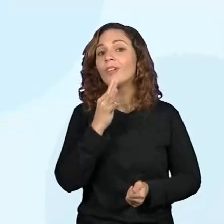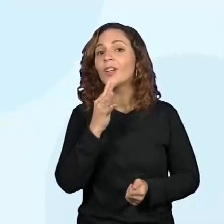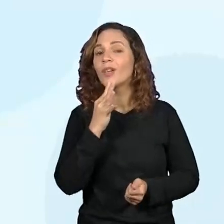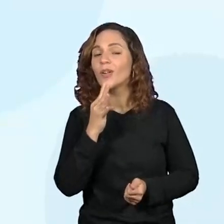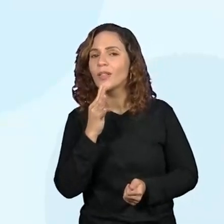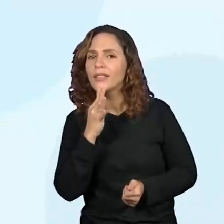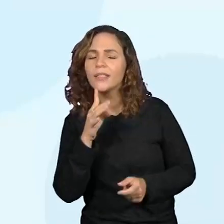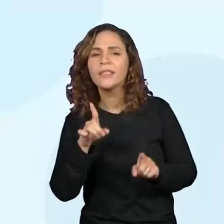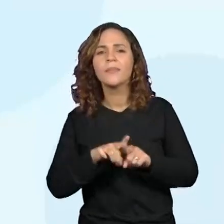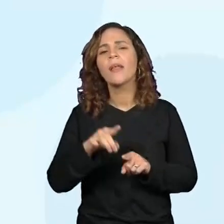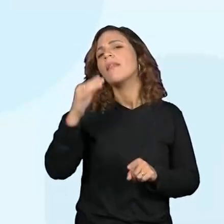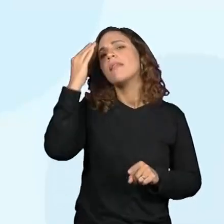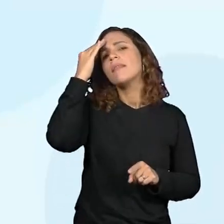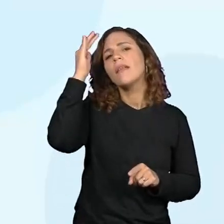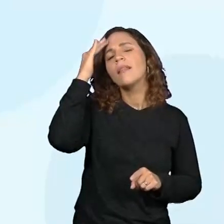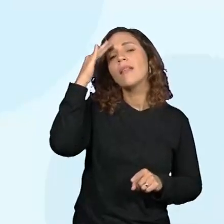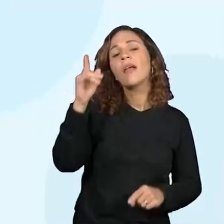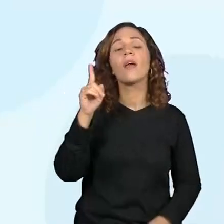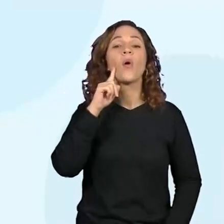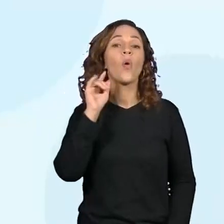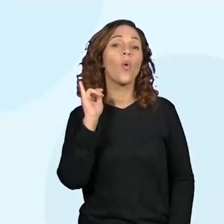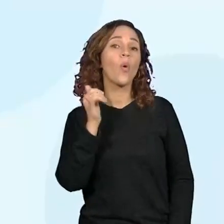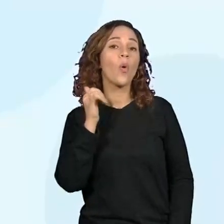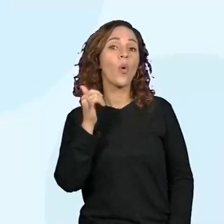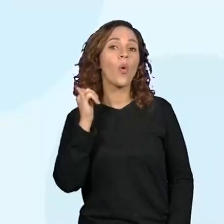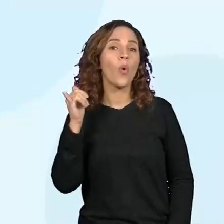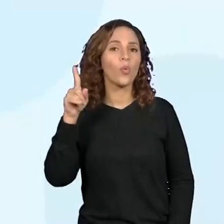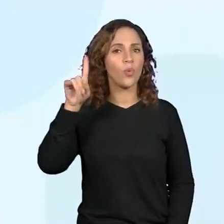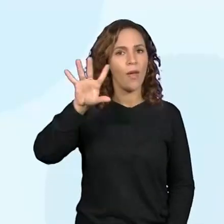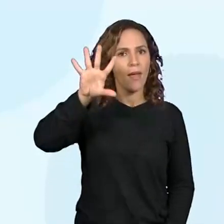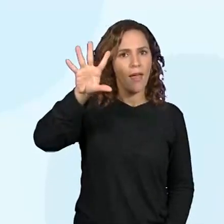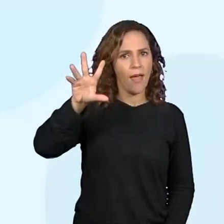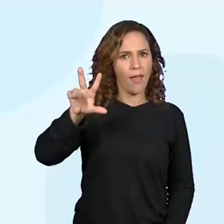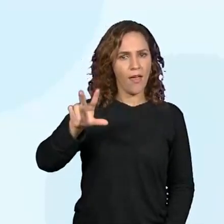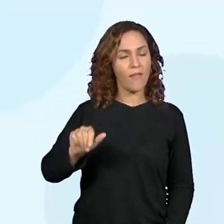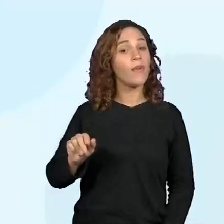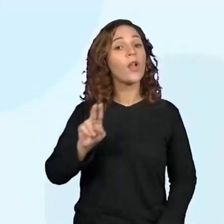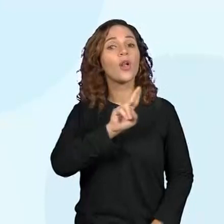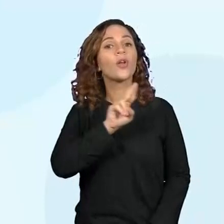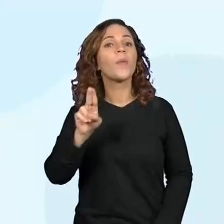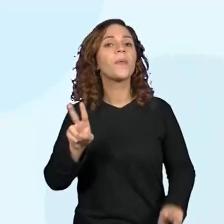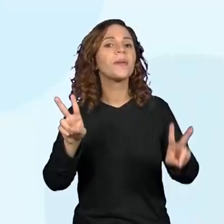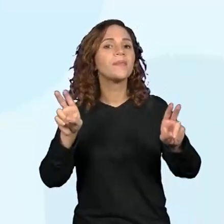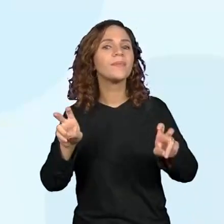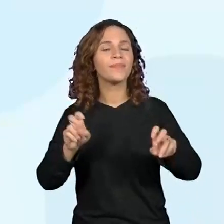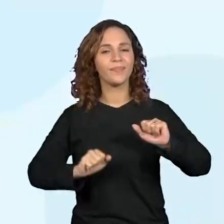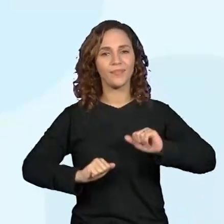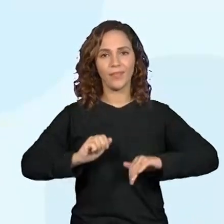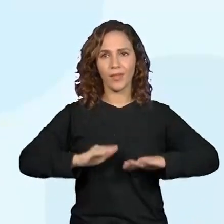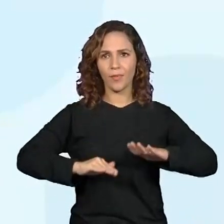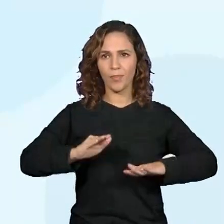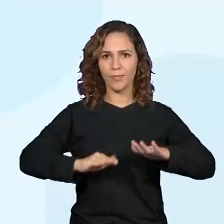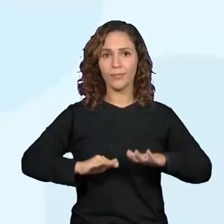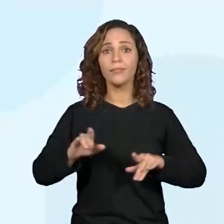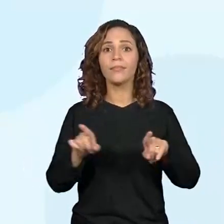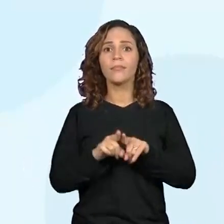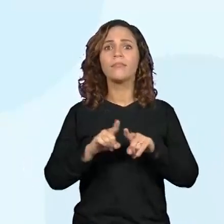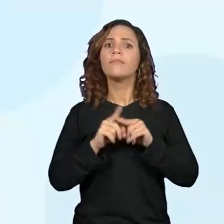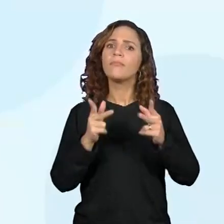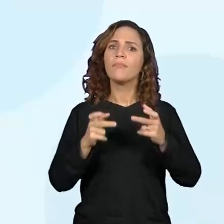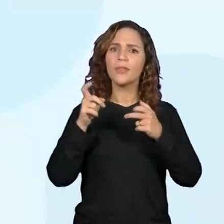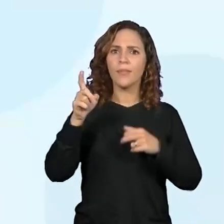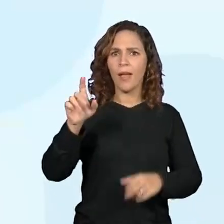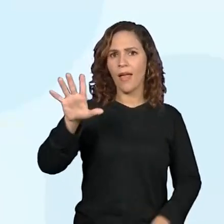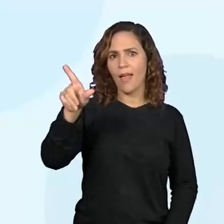africano chamado O Tambor. E localizar em qual país do continente